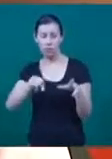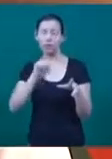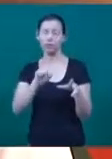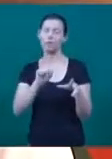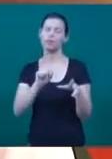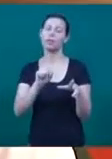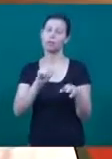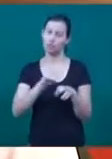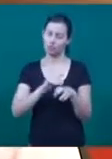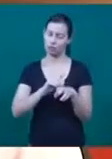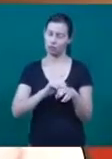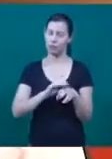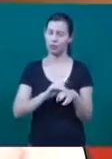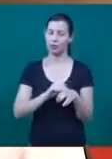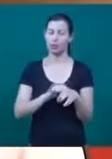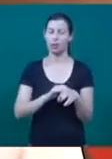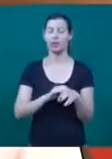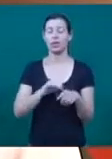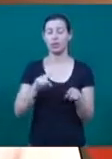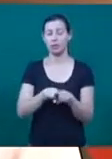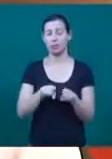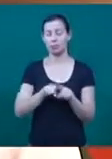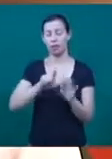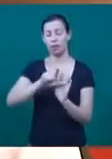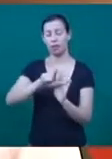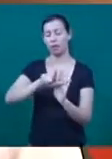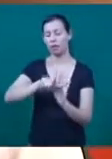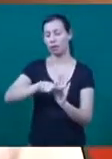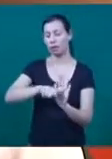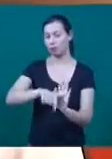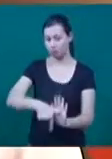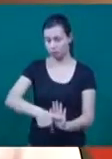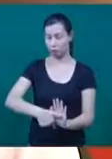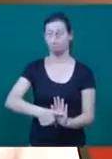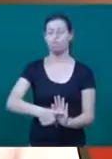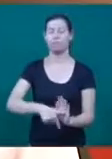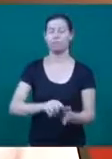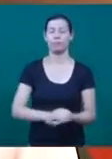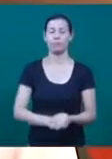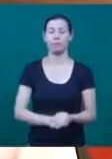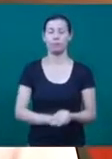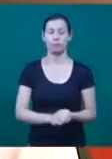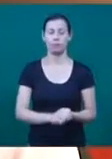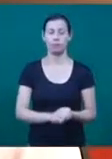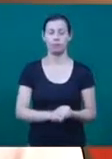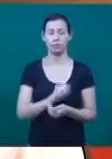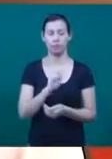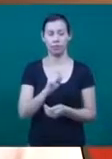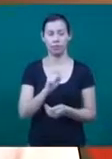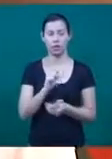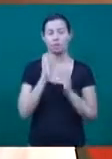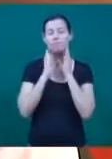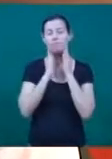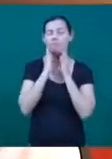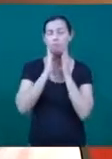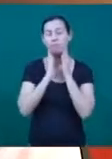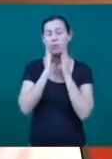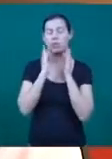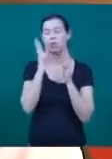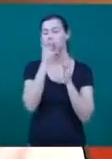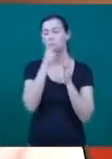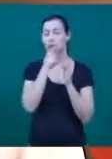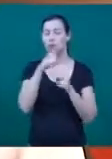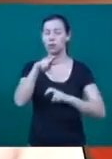habitualmente, ela vai se manifestar também com atraso nos marcos do desenvolvimento. Uma criança que vai demorar para firmar a